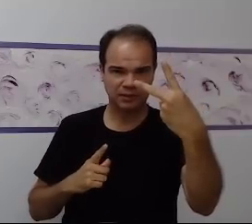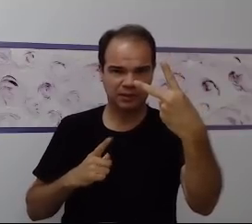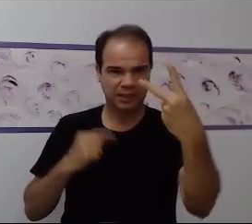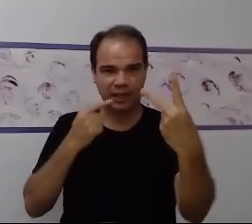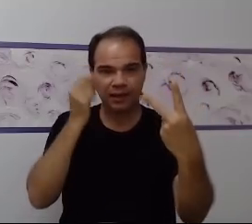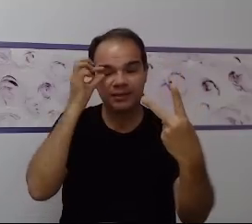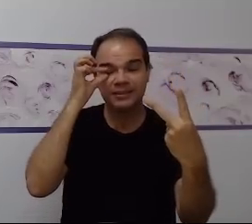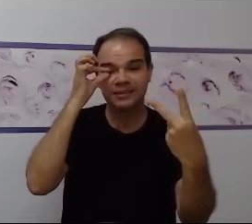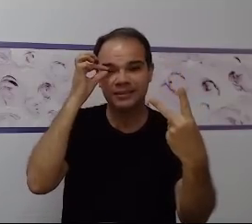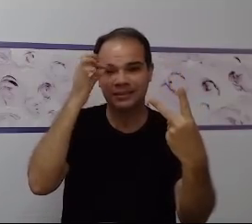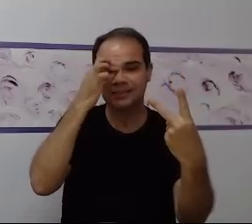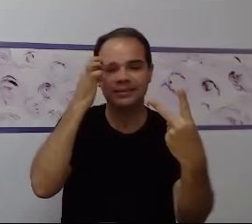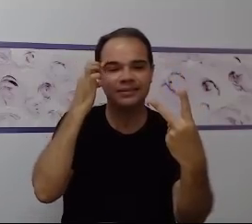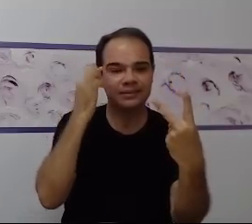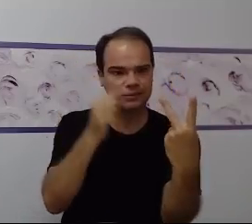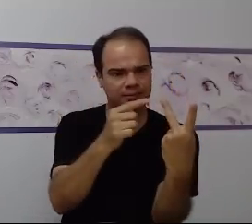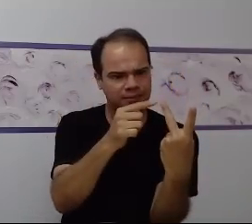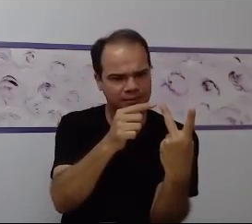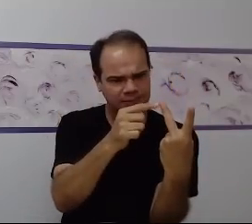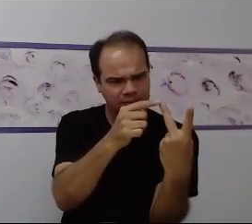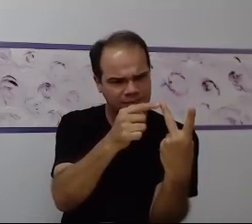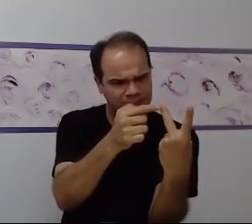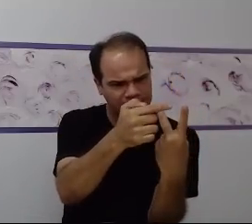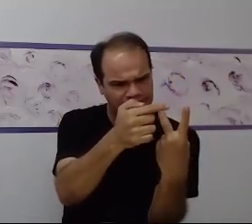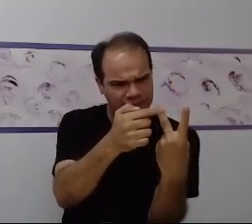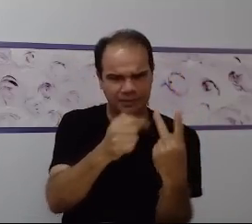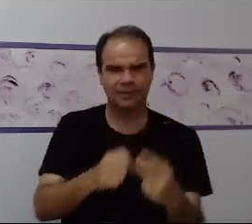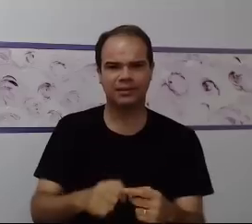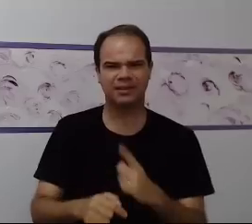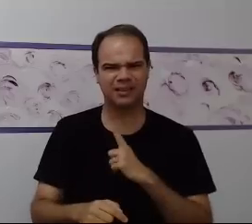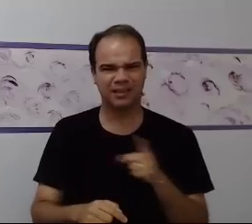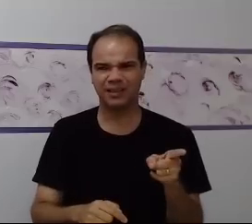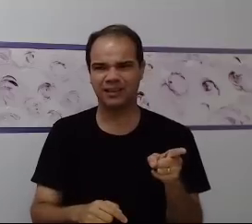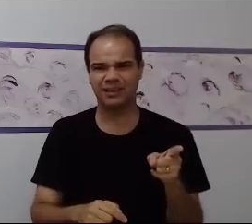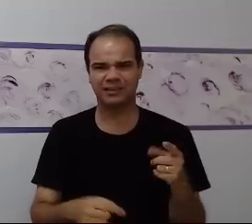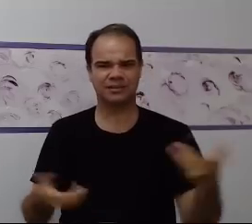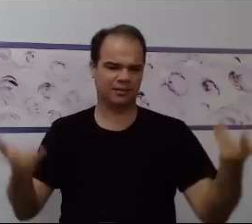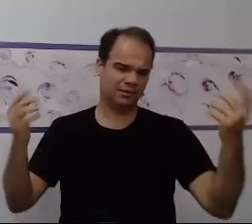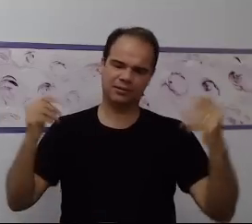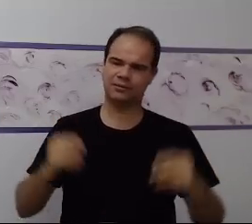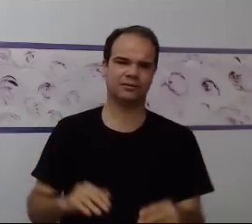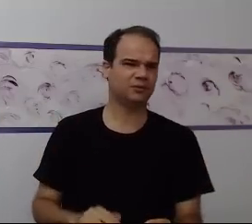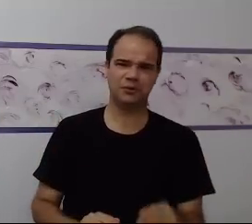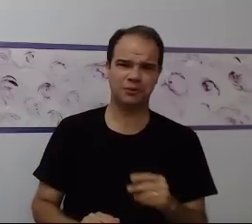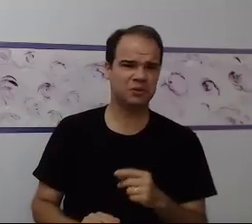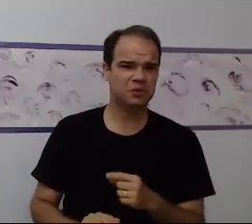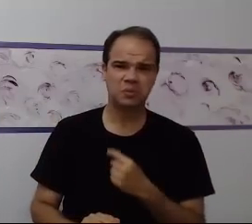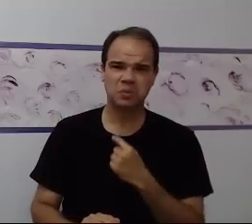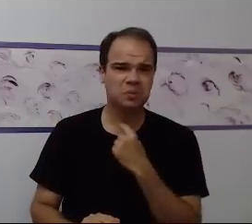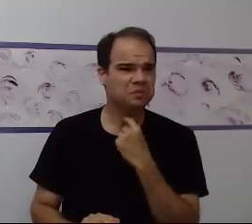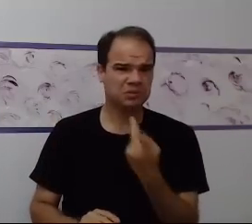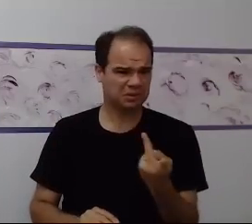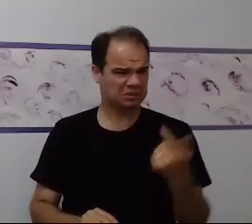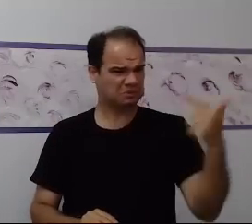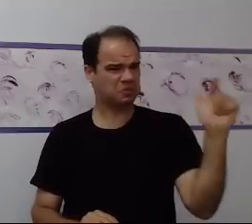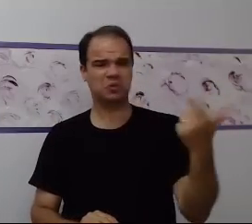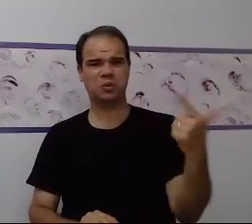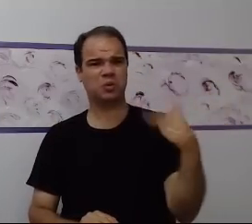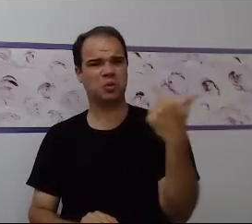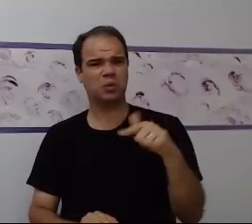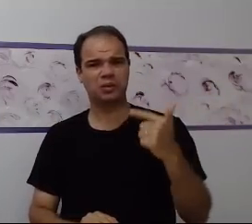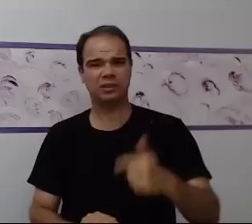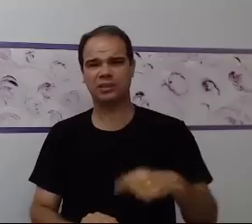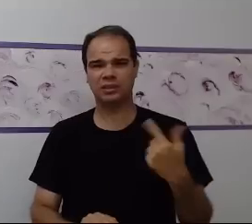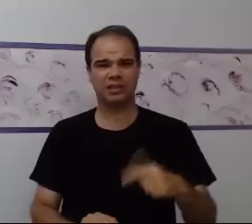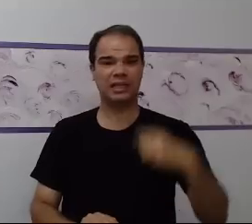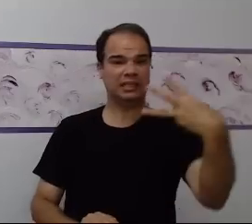Onde que eu vou ver um número 1 com cílios e sobrancelha? Então assim, isso é um estereótipo. A